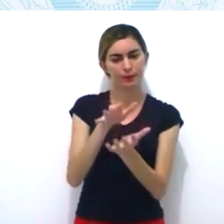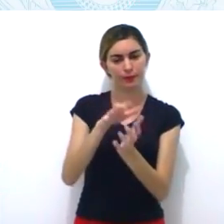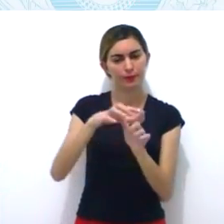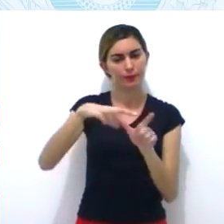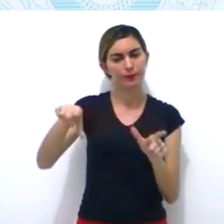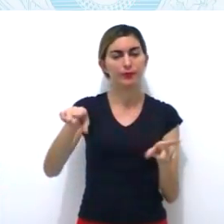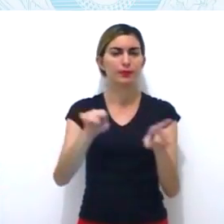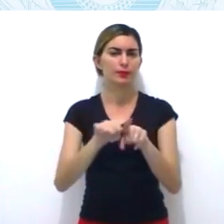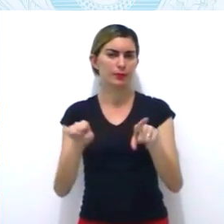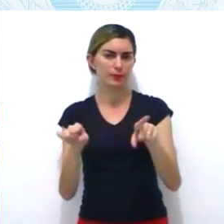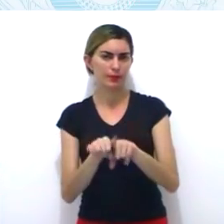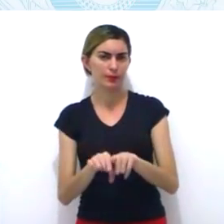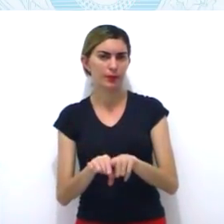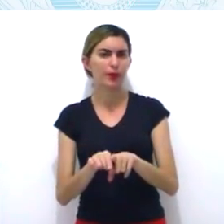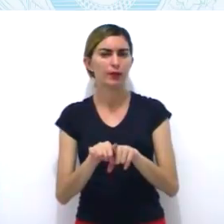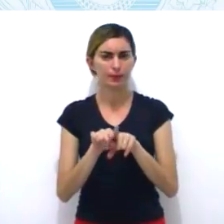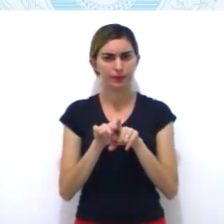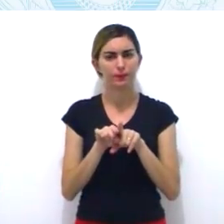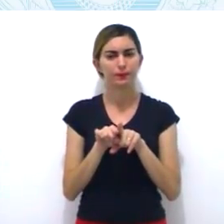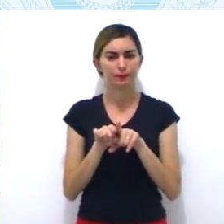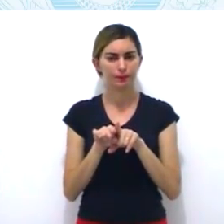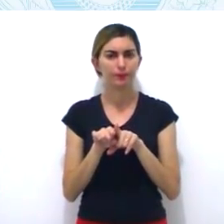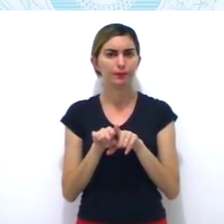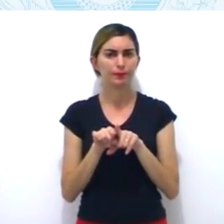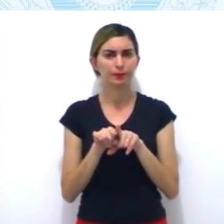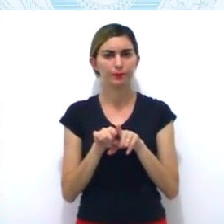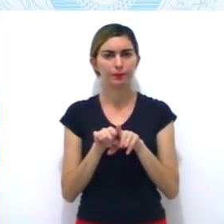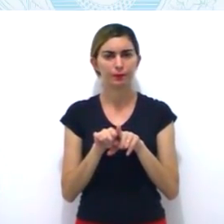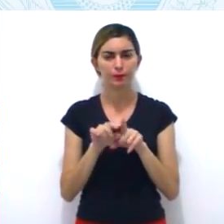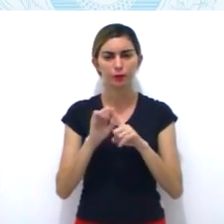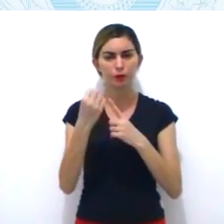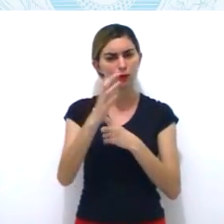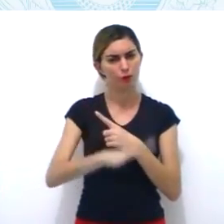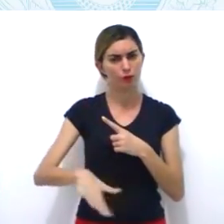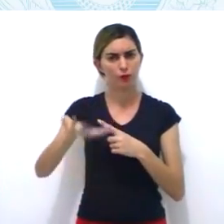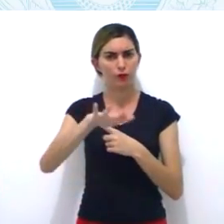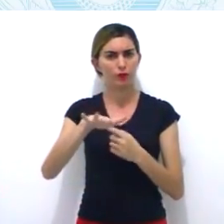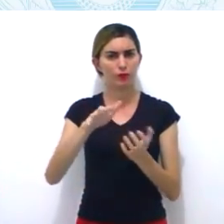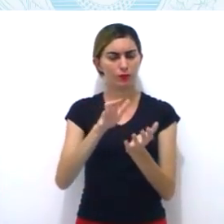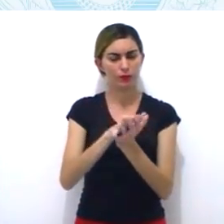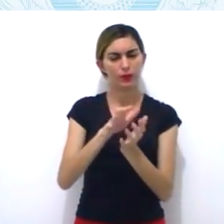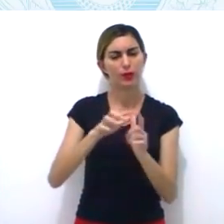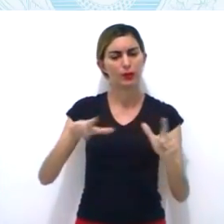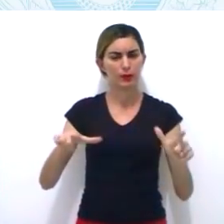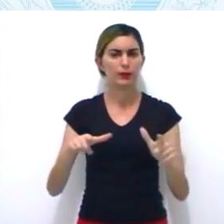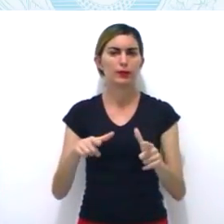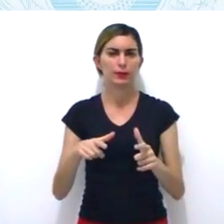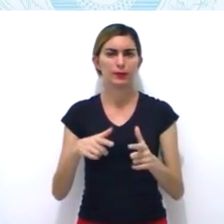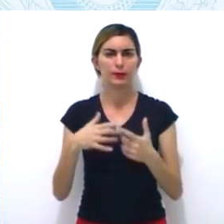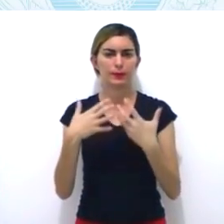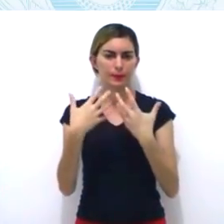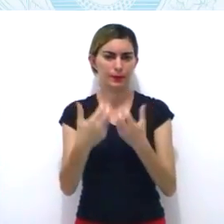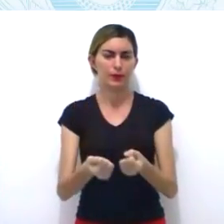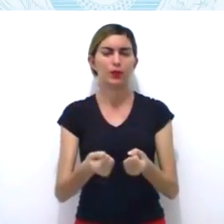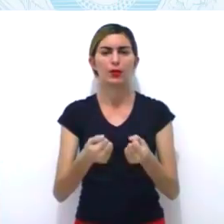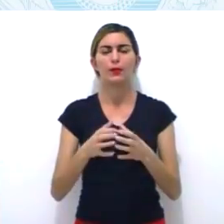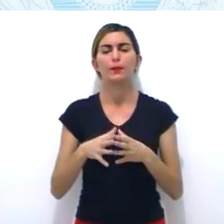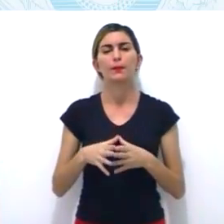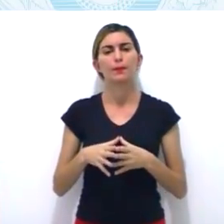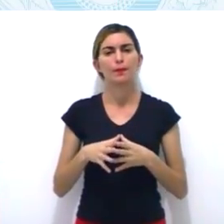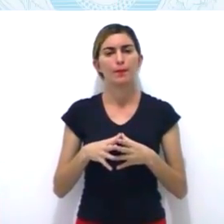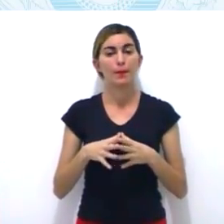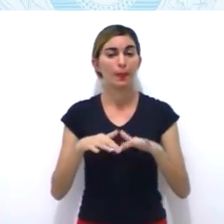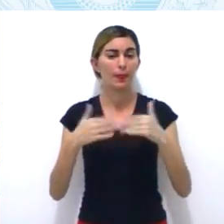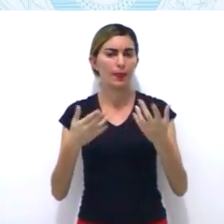política portuguesa. Então, é considerado um dos mais importantes argumentos de caráter revolucionário do período